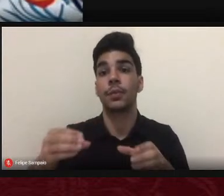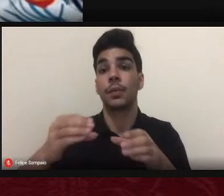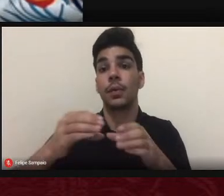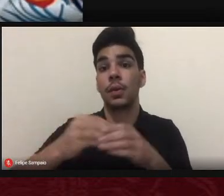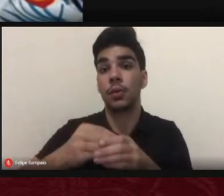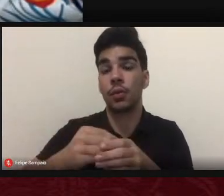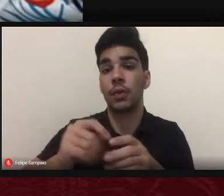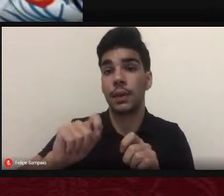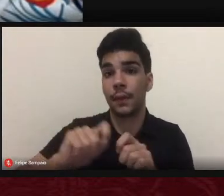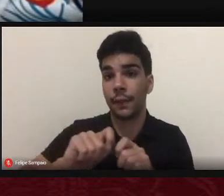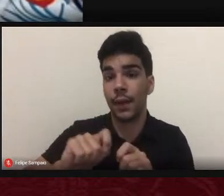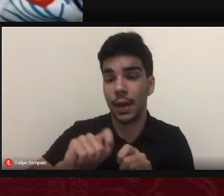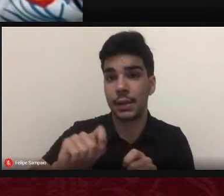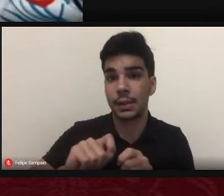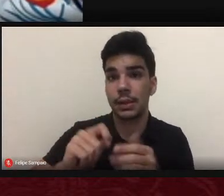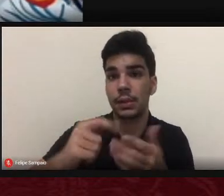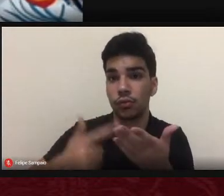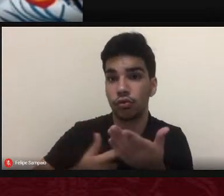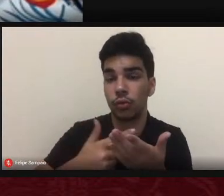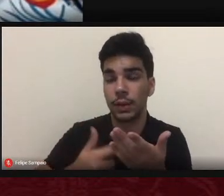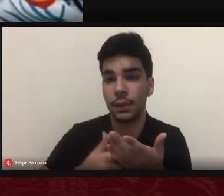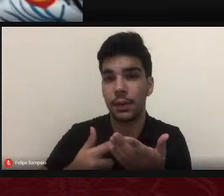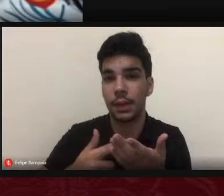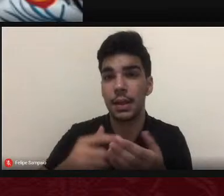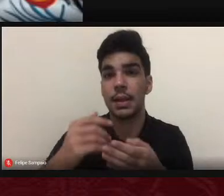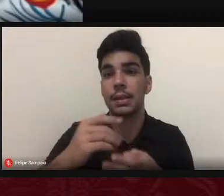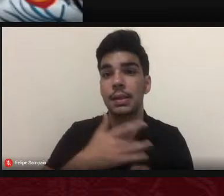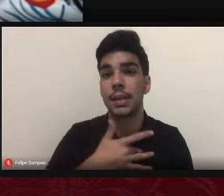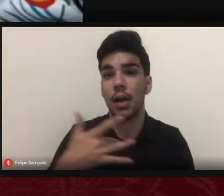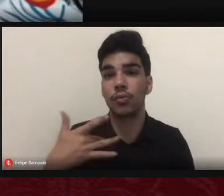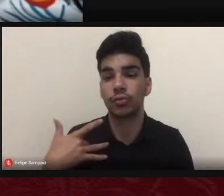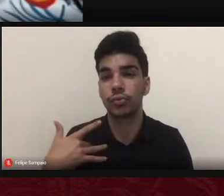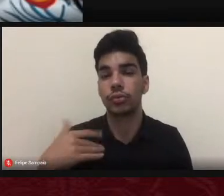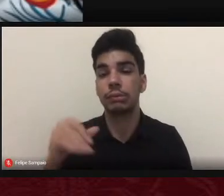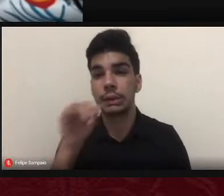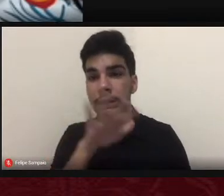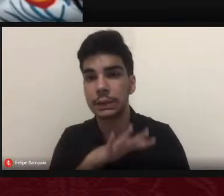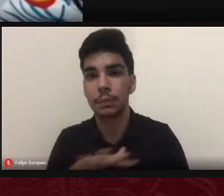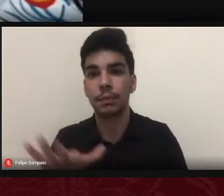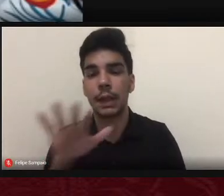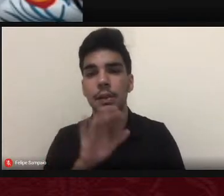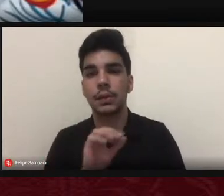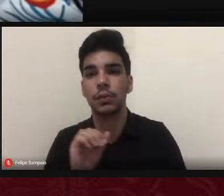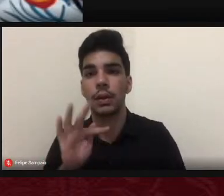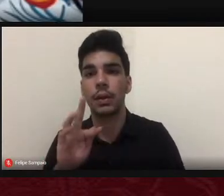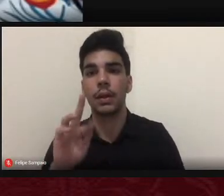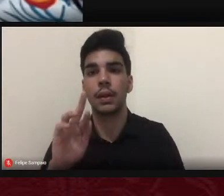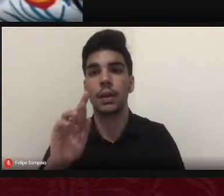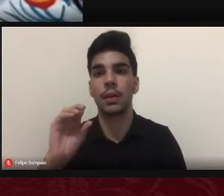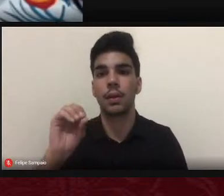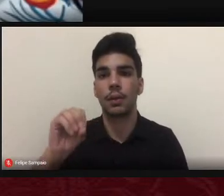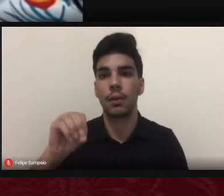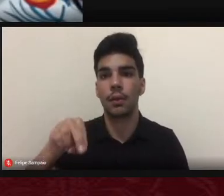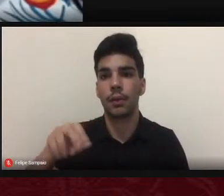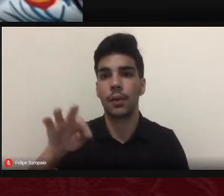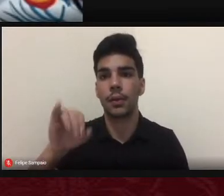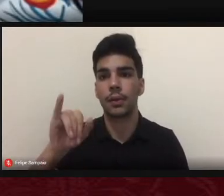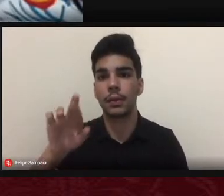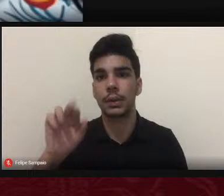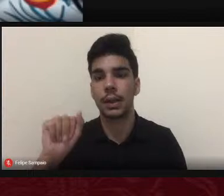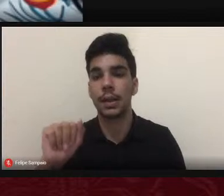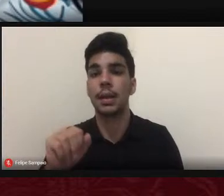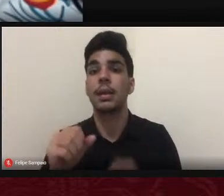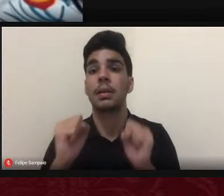e fronteiras e ela está disponível também para download no nosso portal de livros da